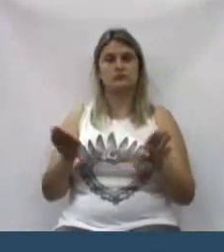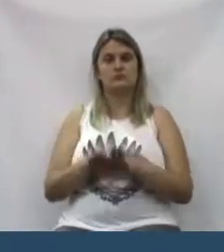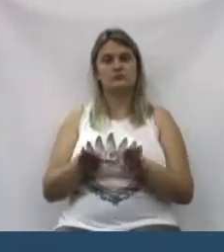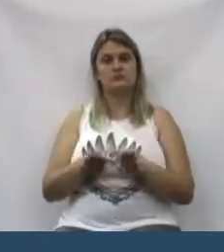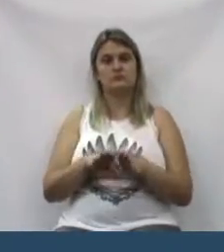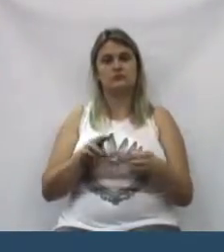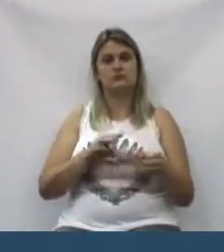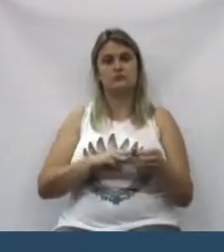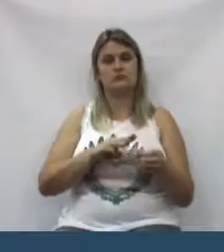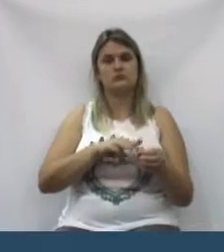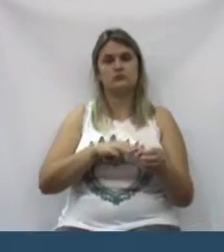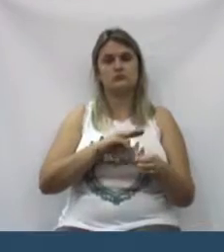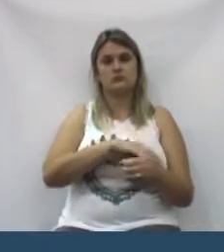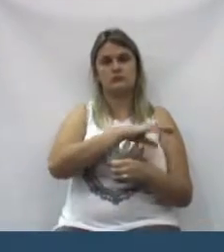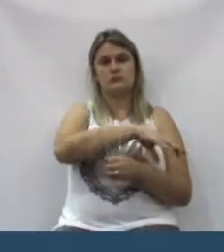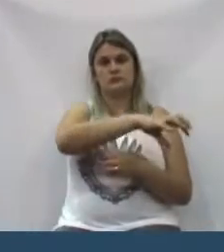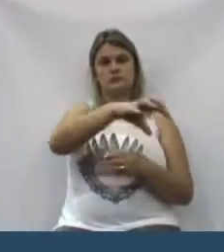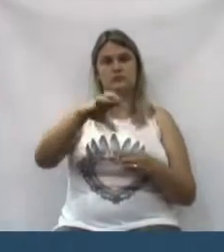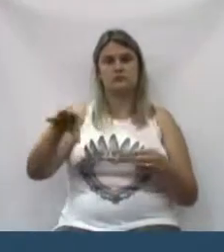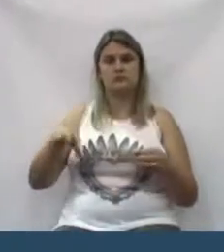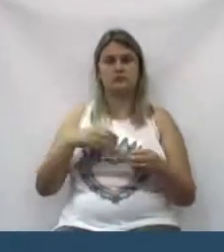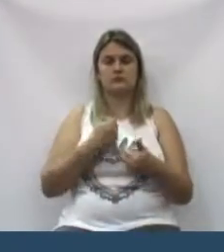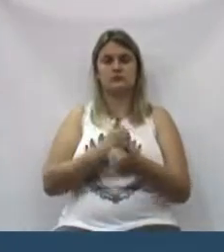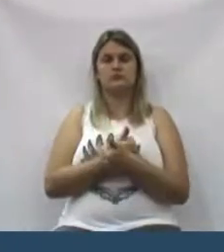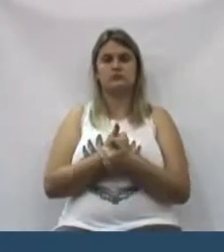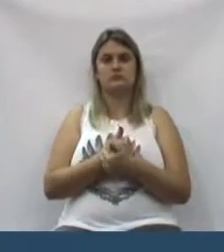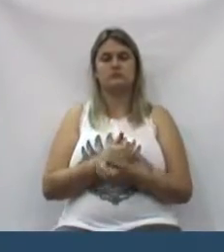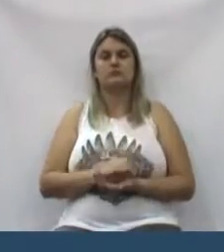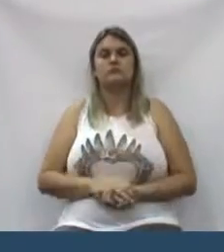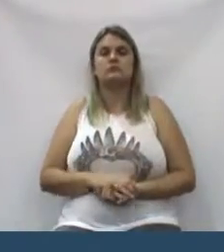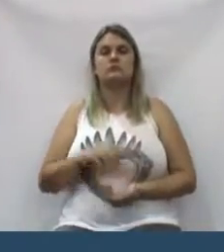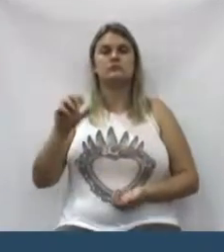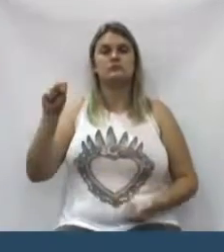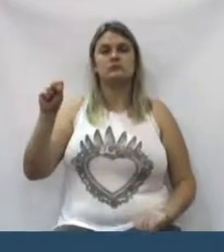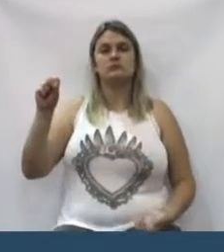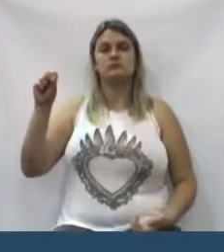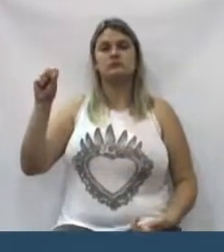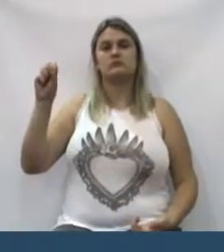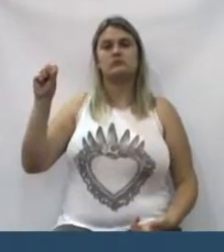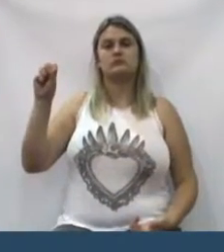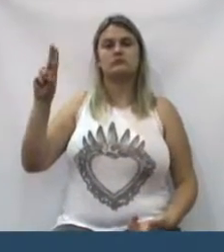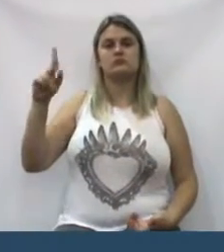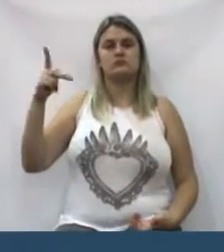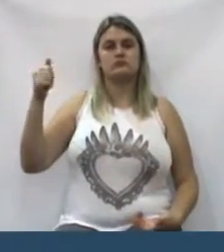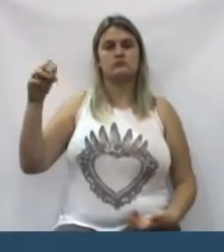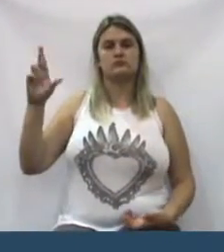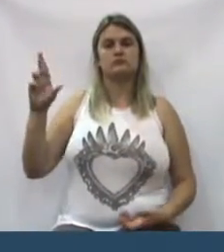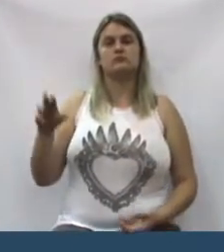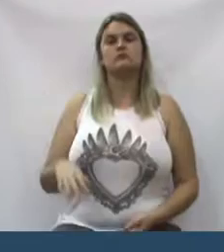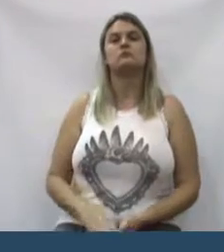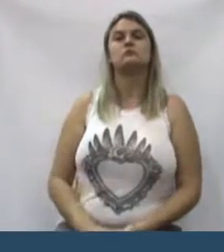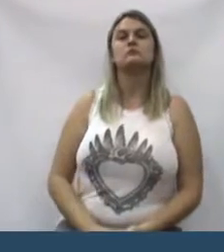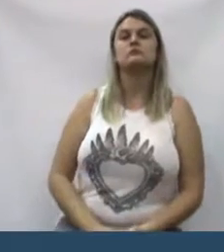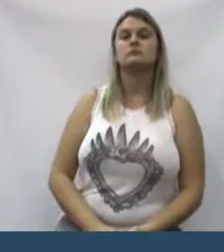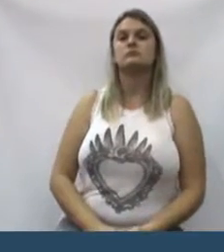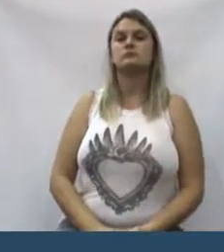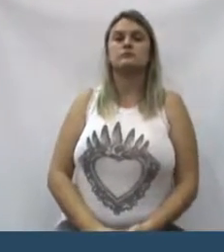os municípios que são da Ansupar e da Cançú.